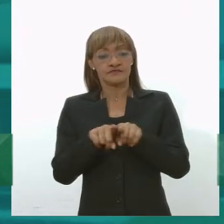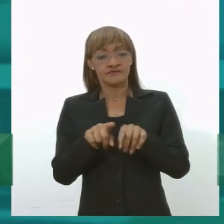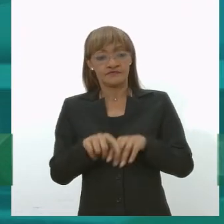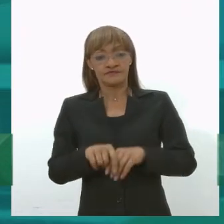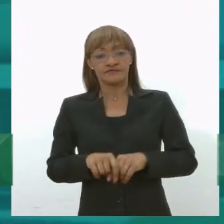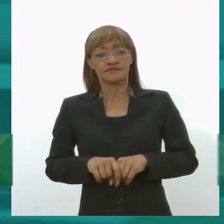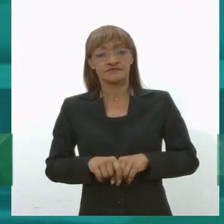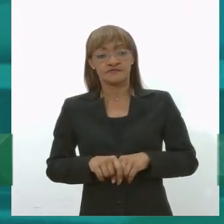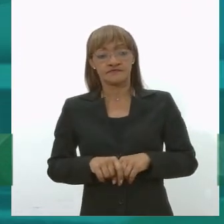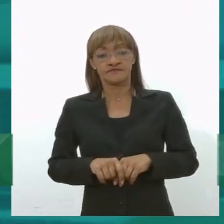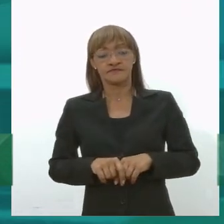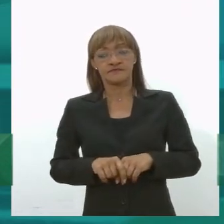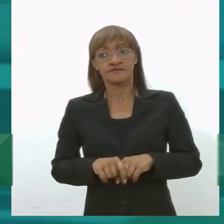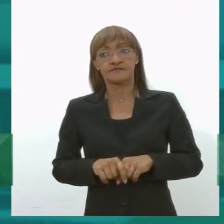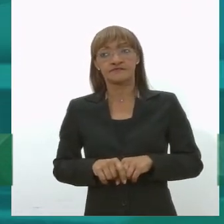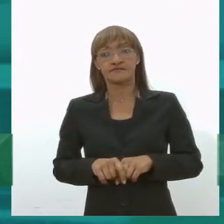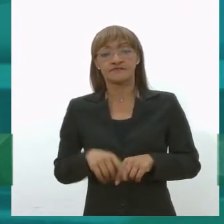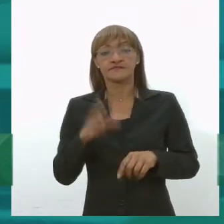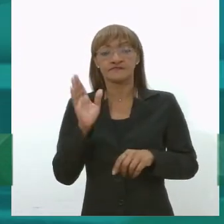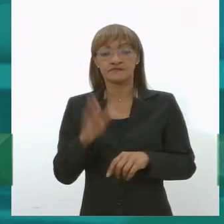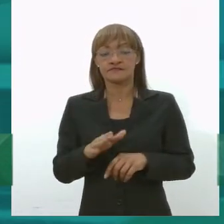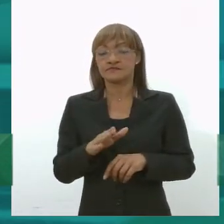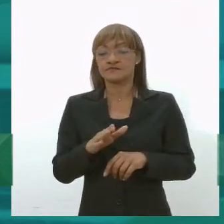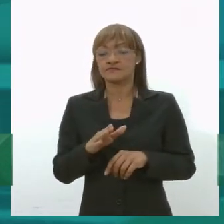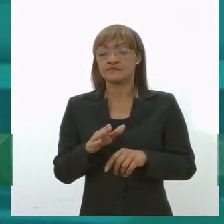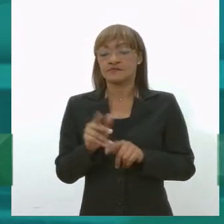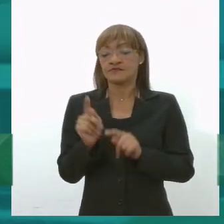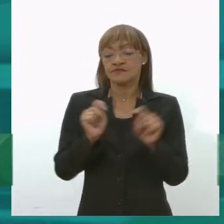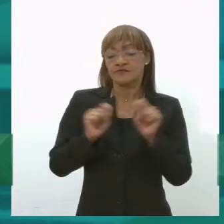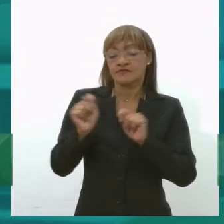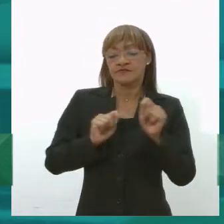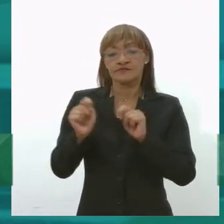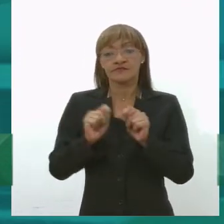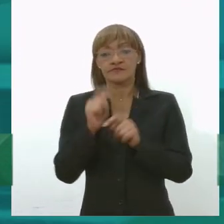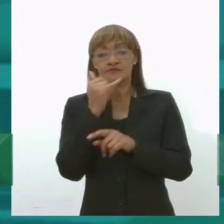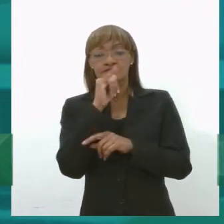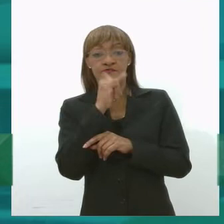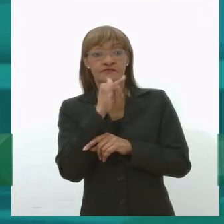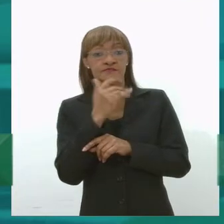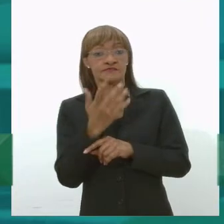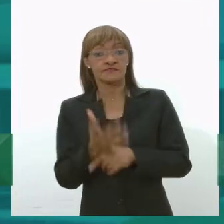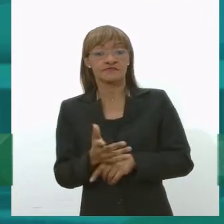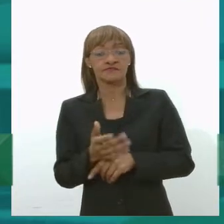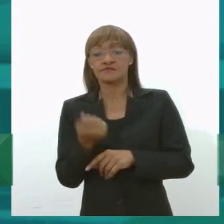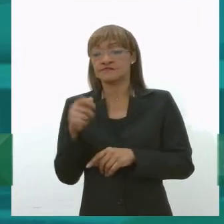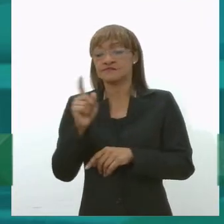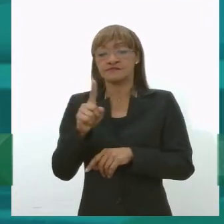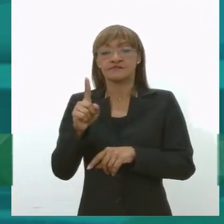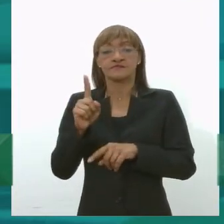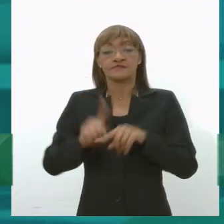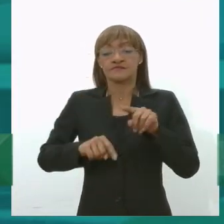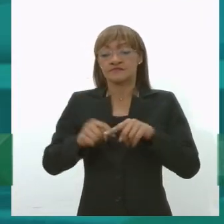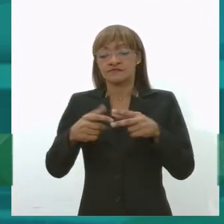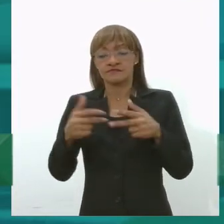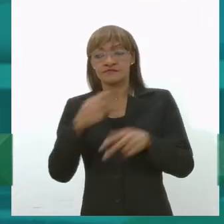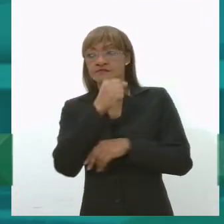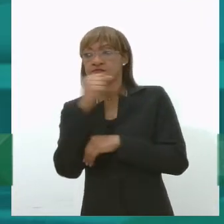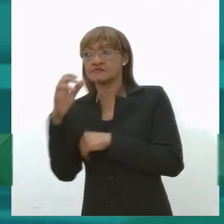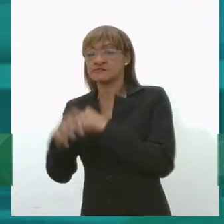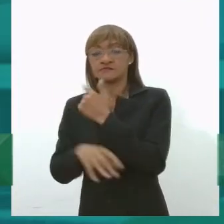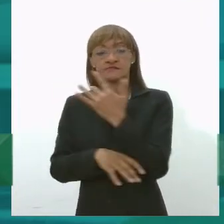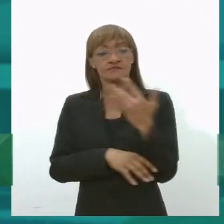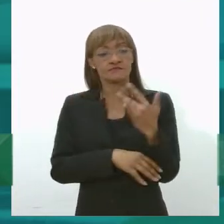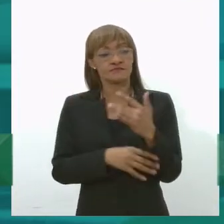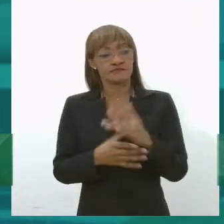reduz o consumo de energia porque você não está tendo que retirar matéria-prima da natureza e